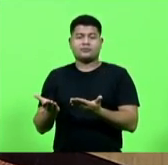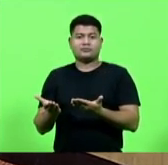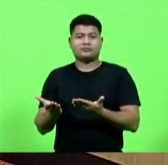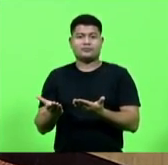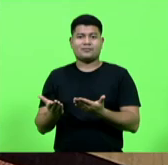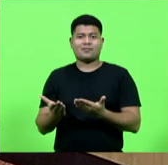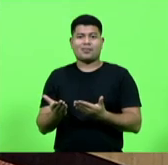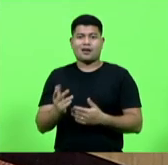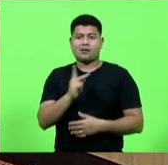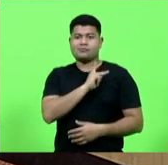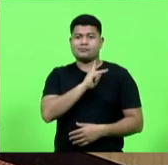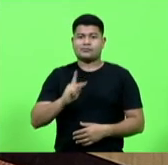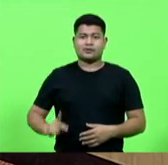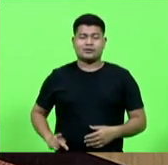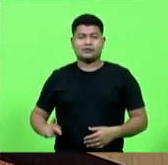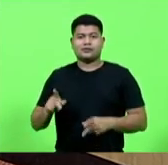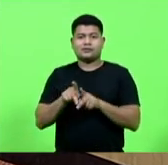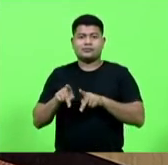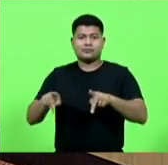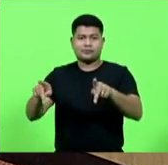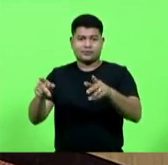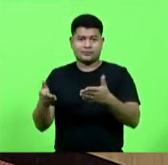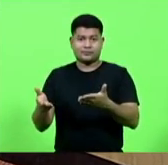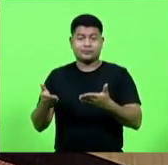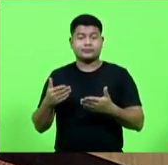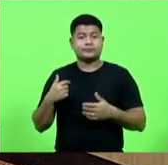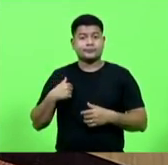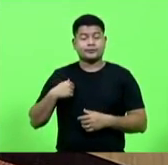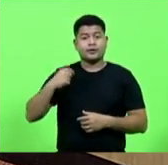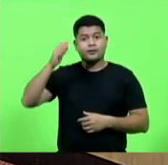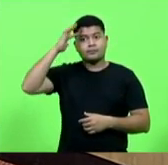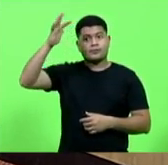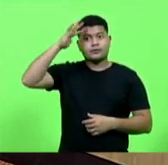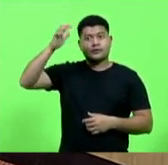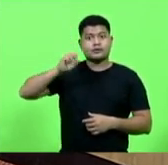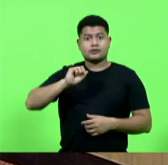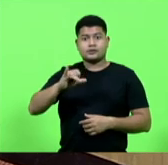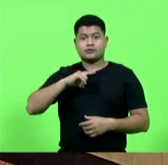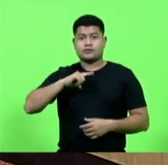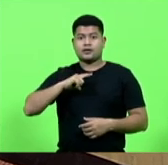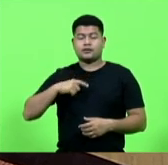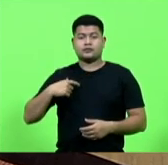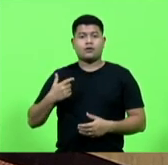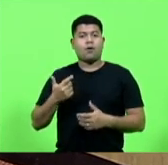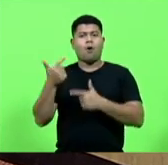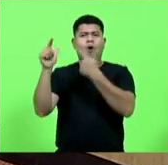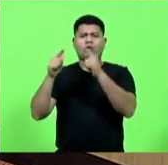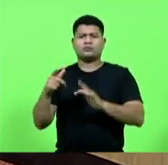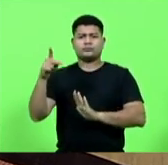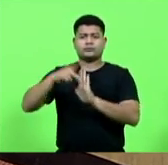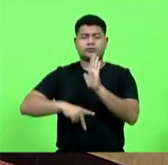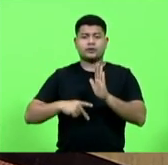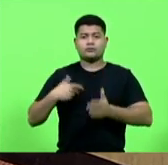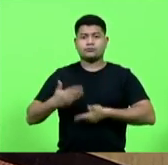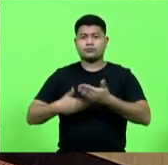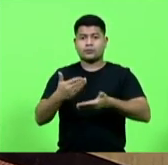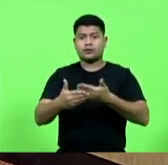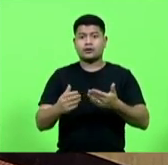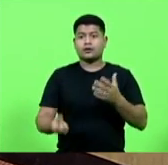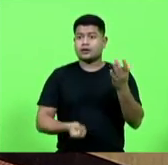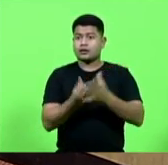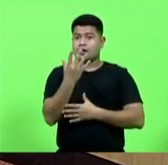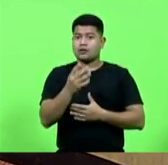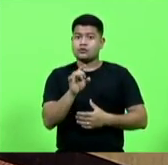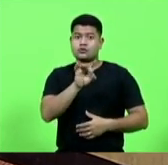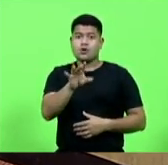Imaginem, senhores deputados, se existisse qualquer outro projeto tramitando nesta Casa que estabelecesse que somente